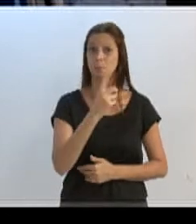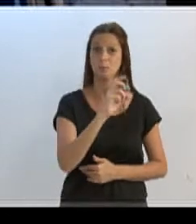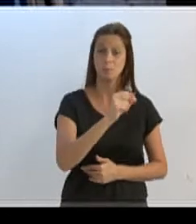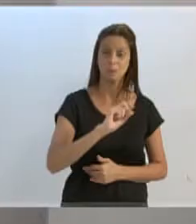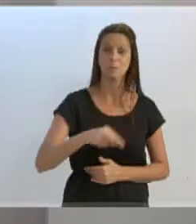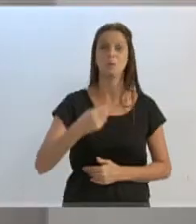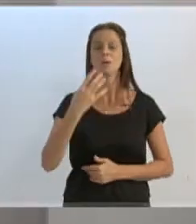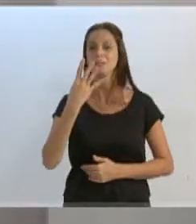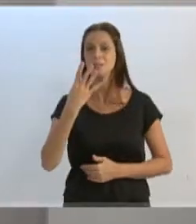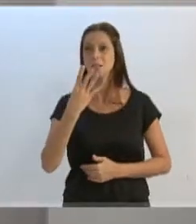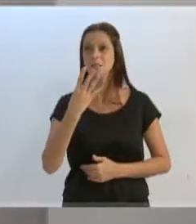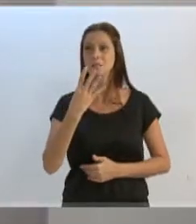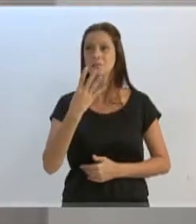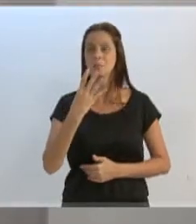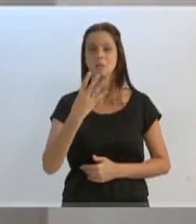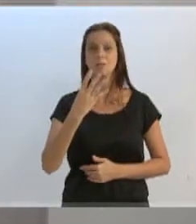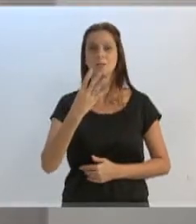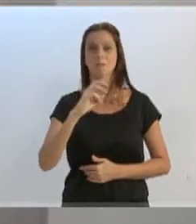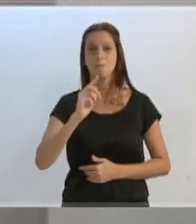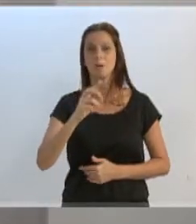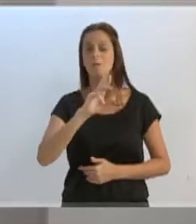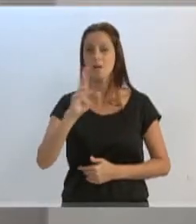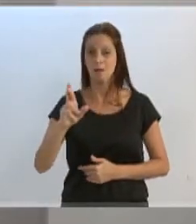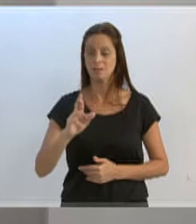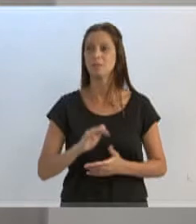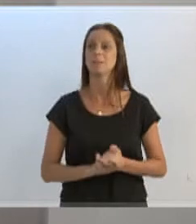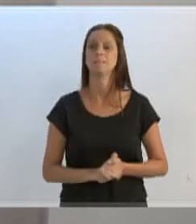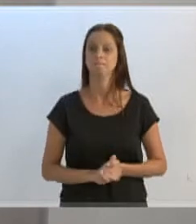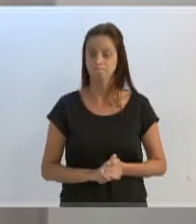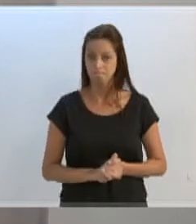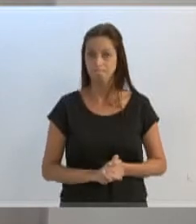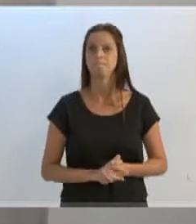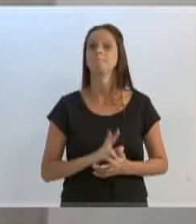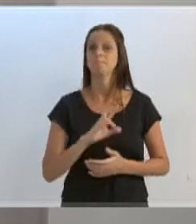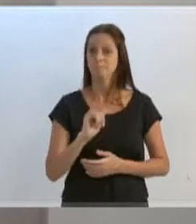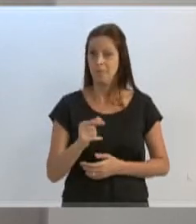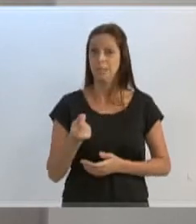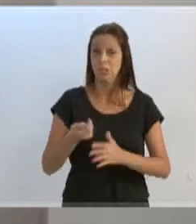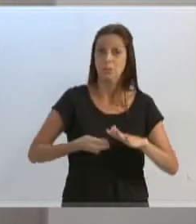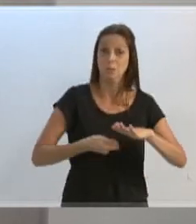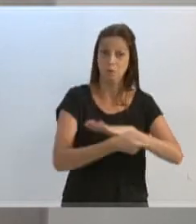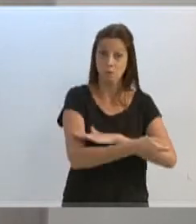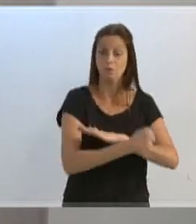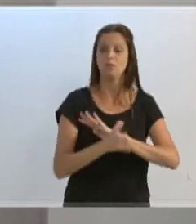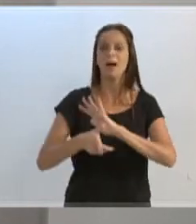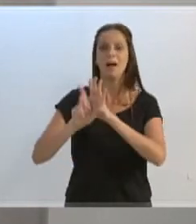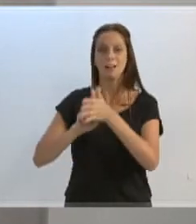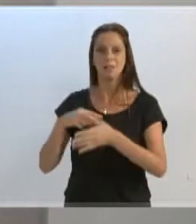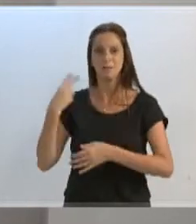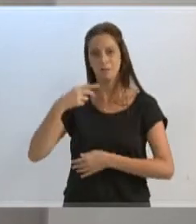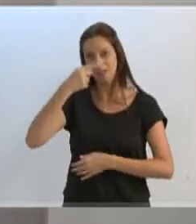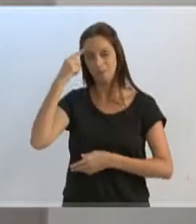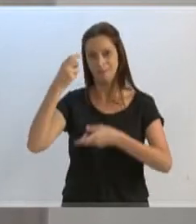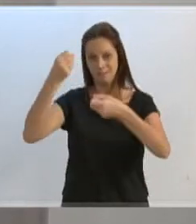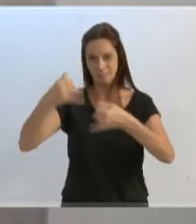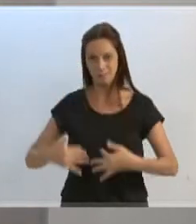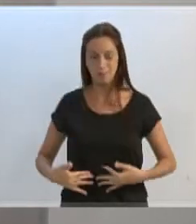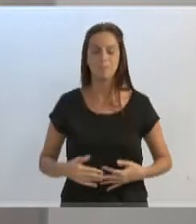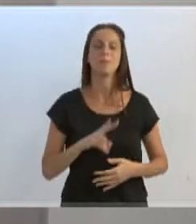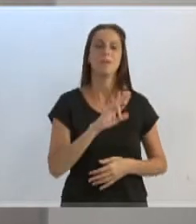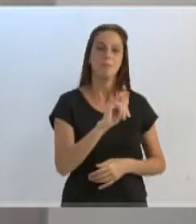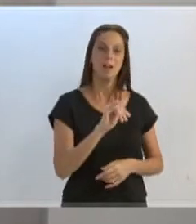mil reais, e que vão ser muito bem investidos, como já colocou o vereador Ito, na